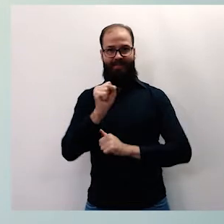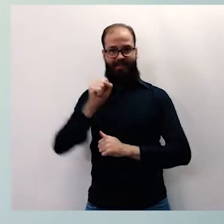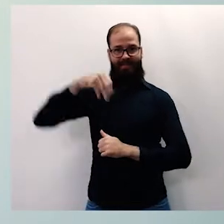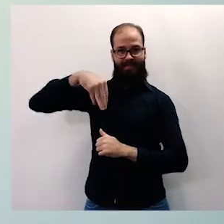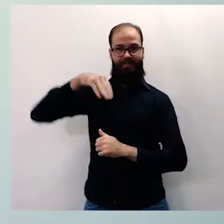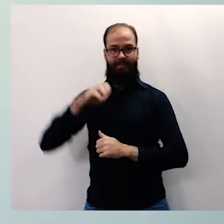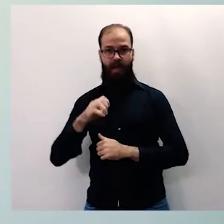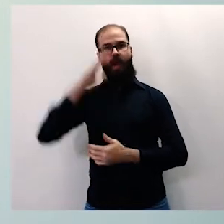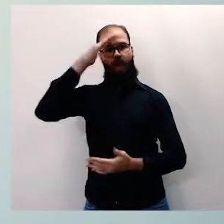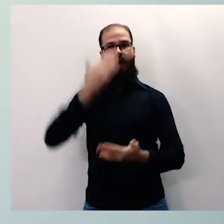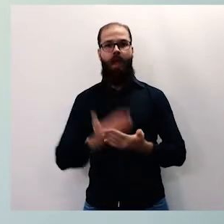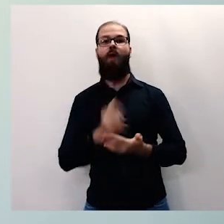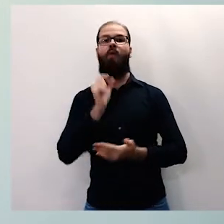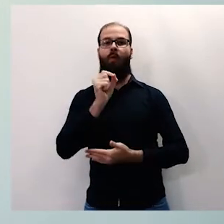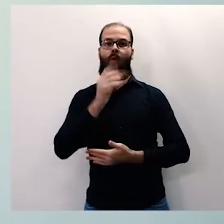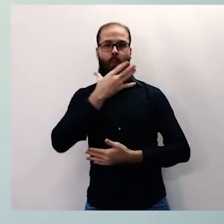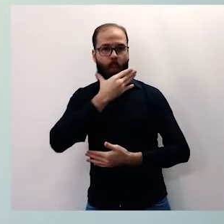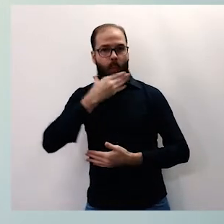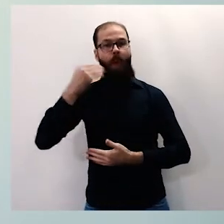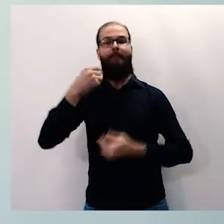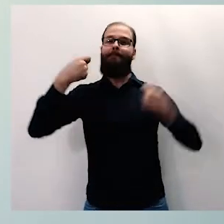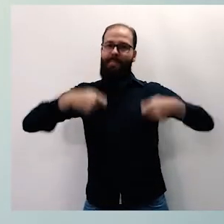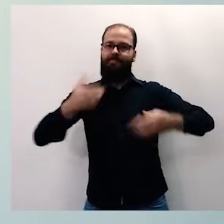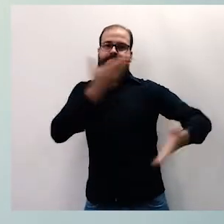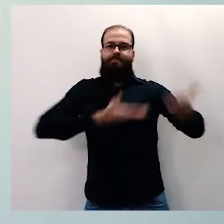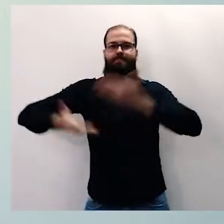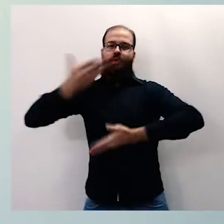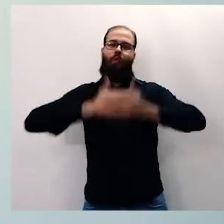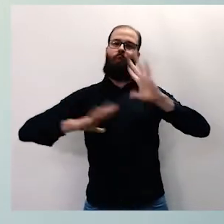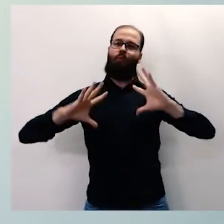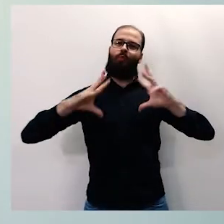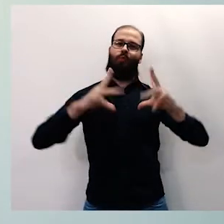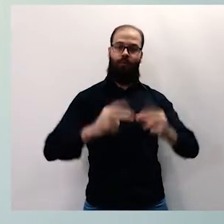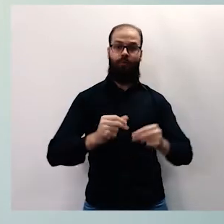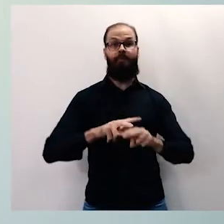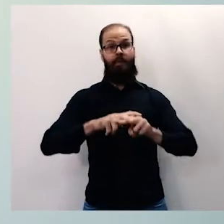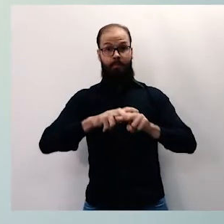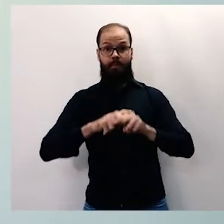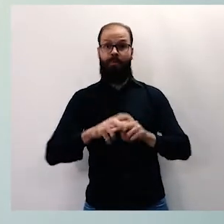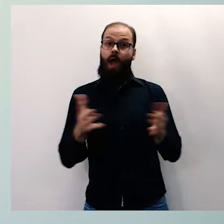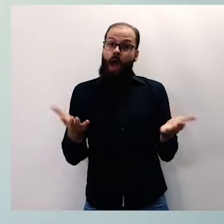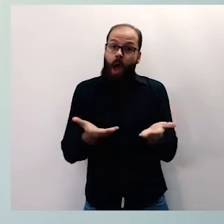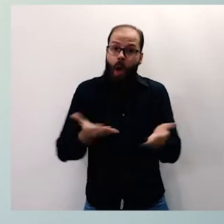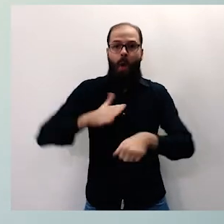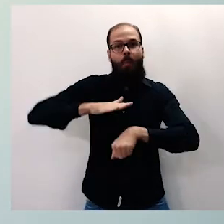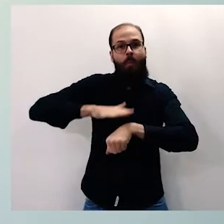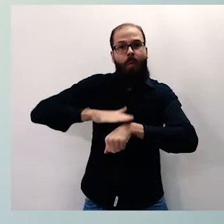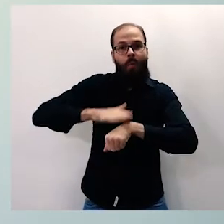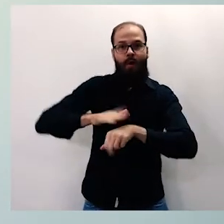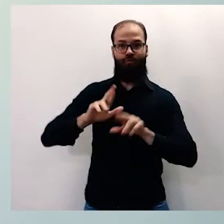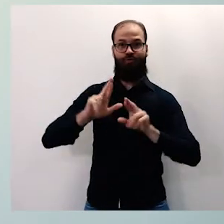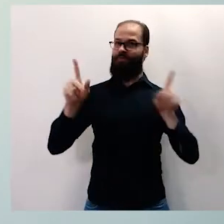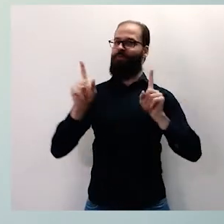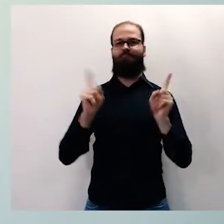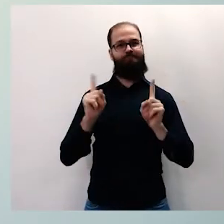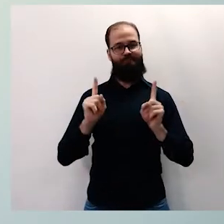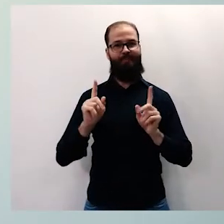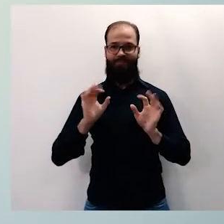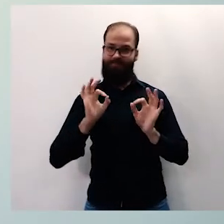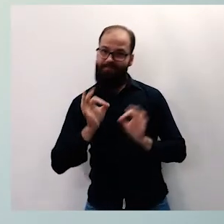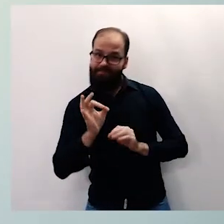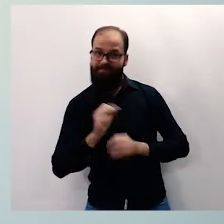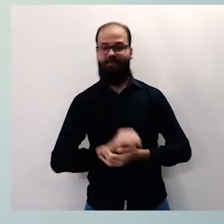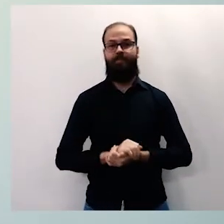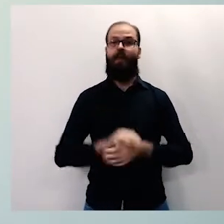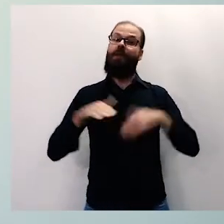educação de qualidade se faz com a participação de todos e por isso, neste momento, não seria diferente, não é mesmo?